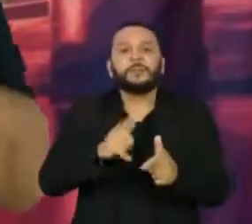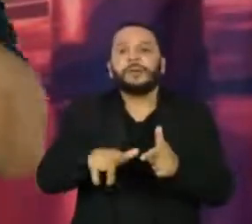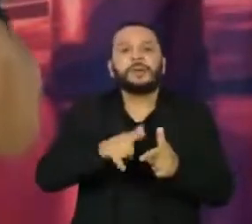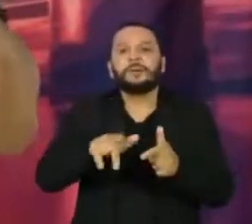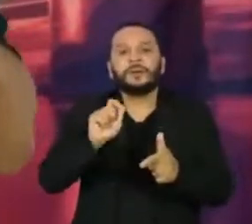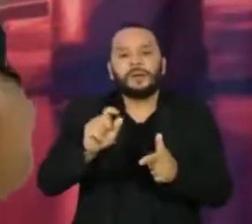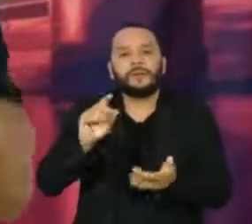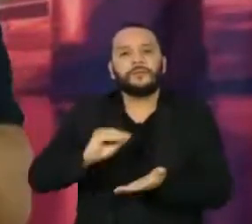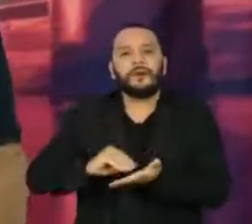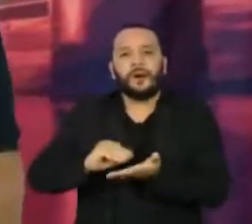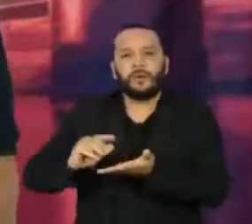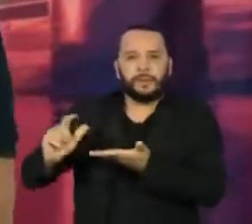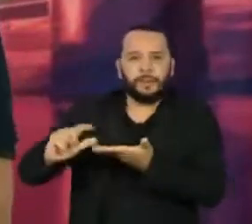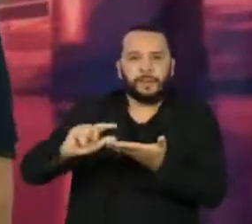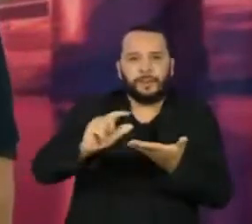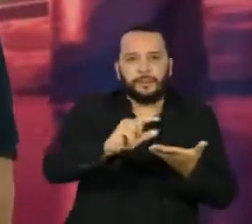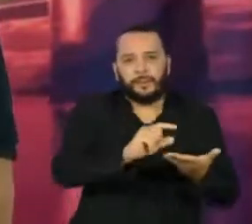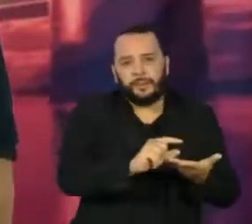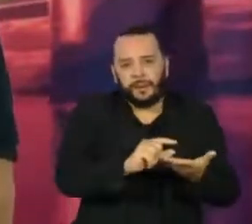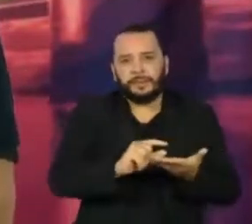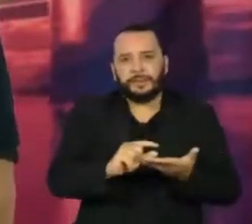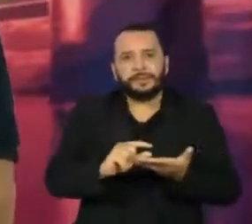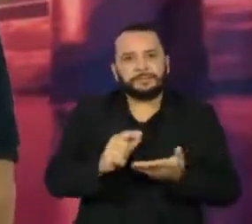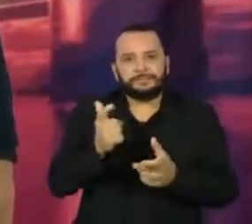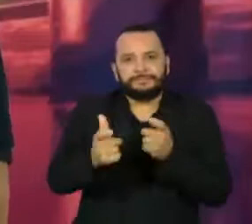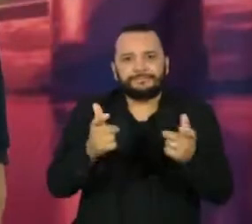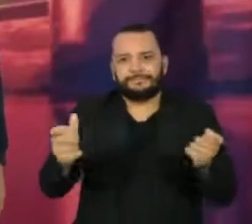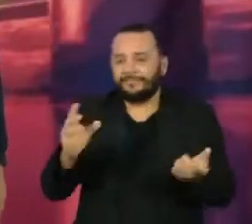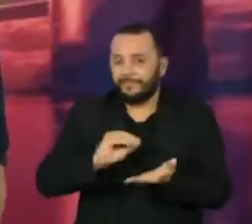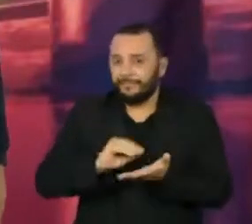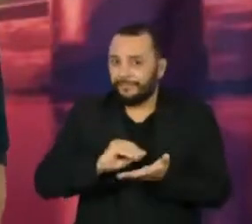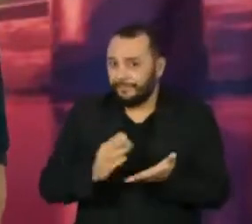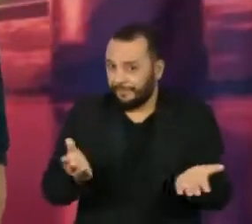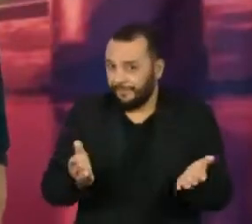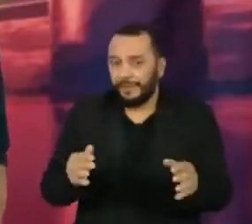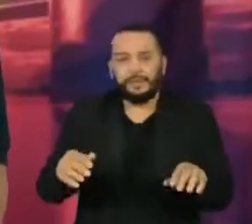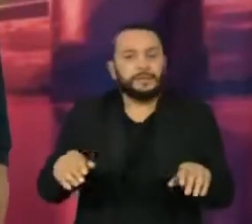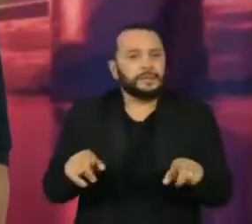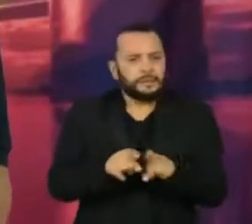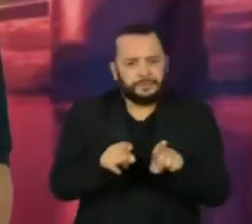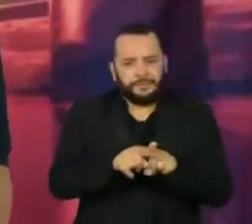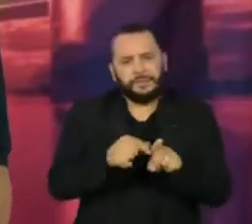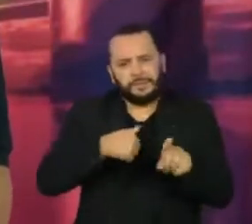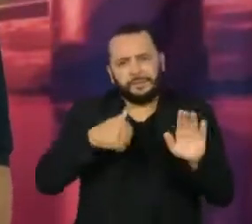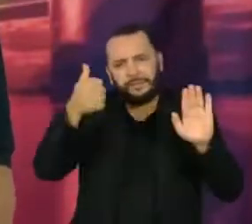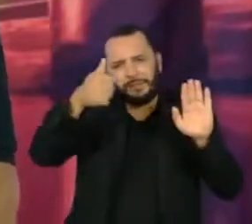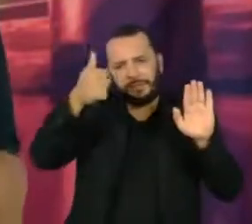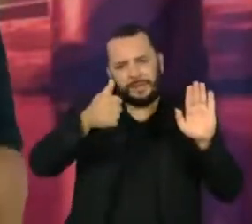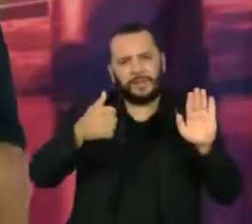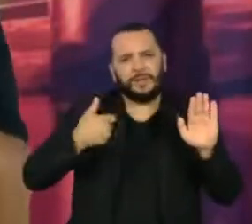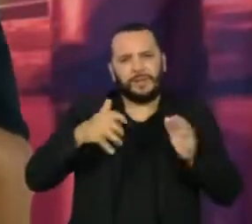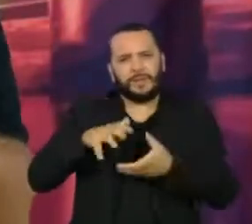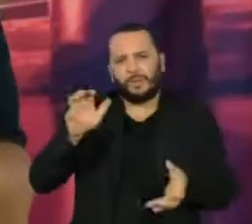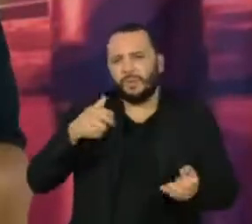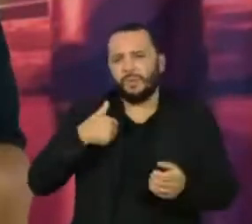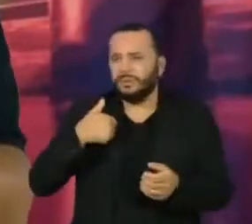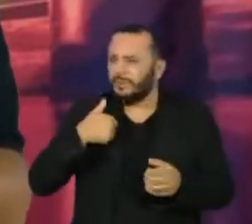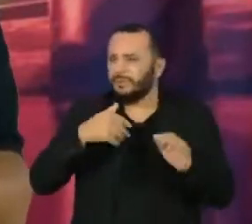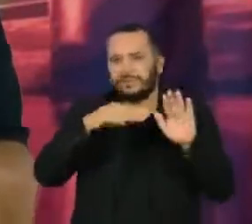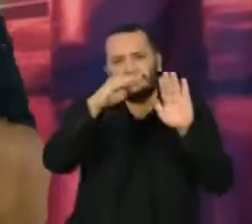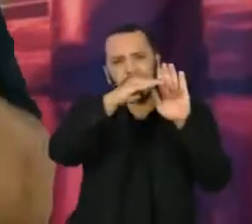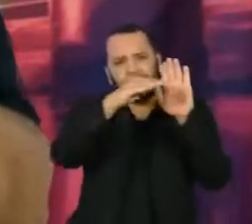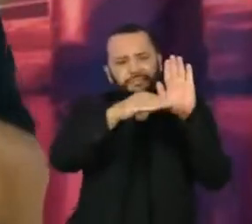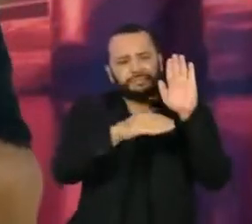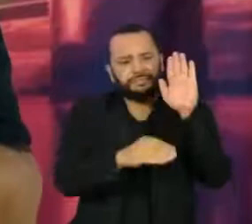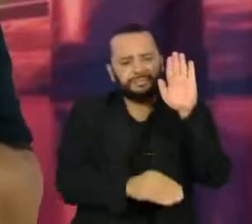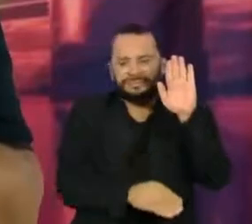o ordenamento que foi feito na lista de prioridades não me parece tão problemático. Agora, essa sugestão